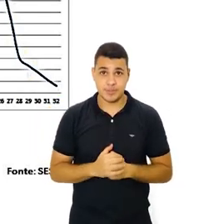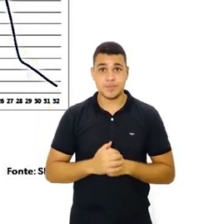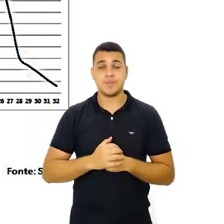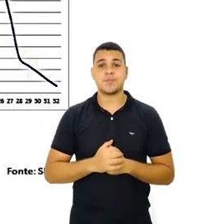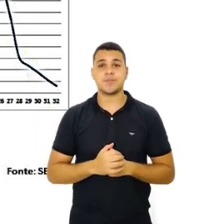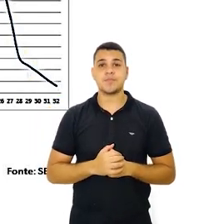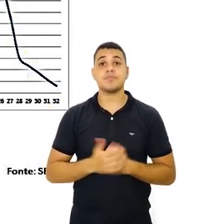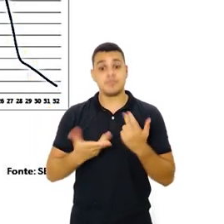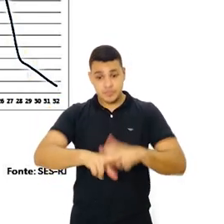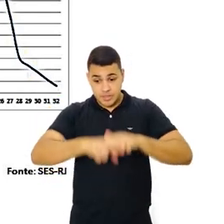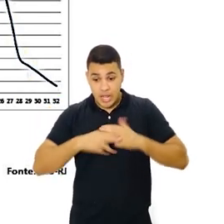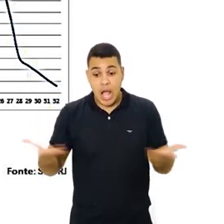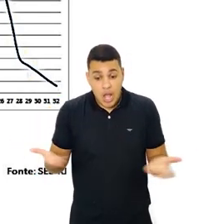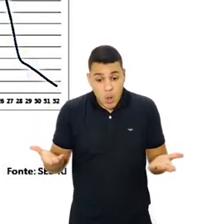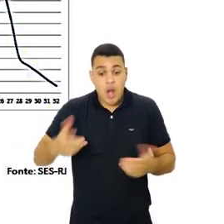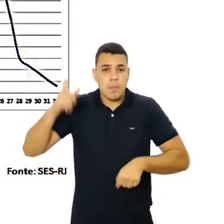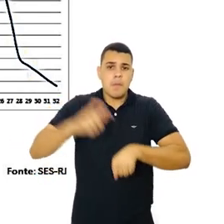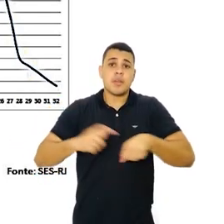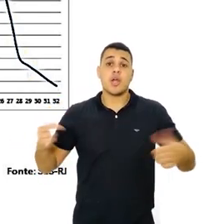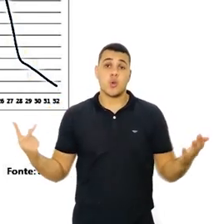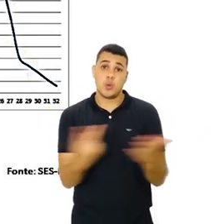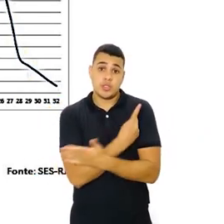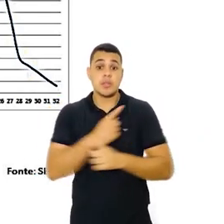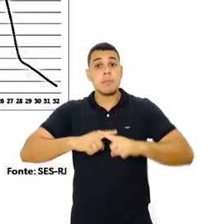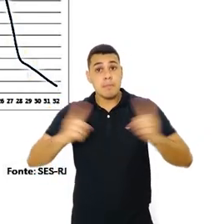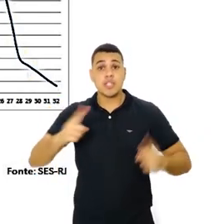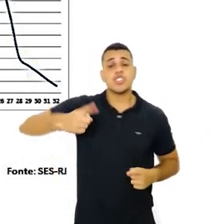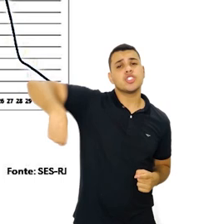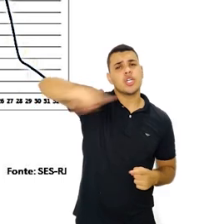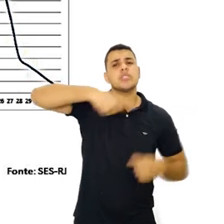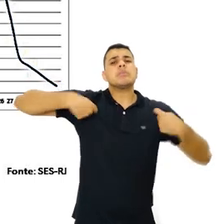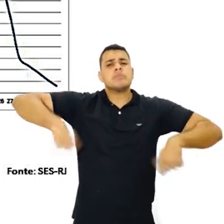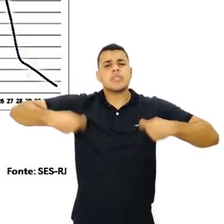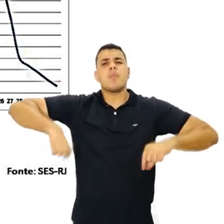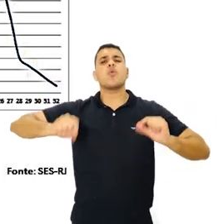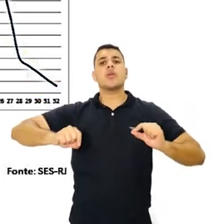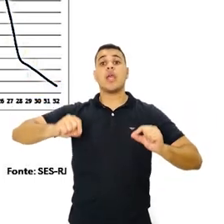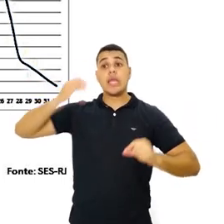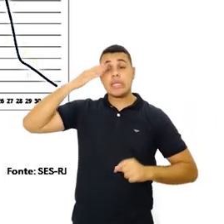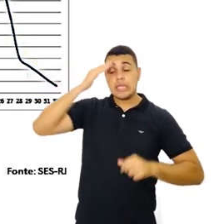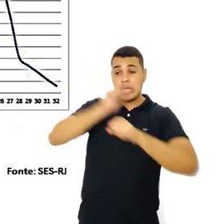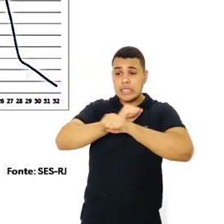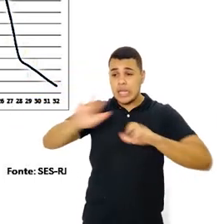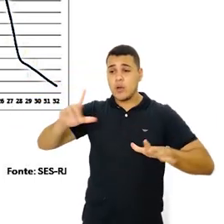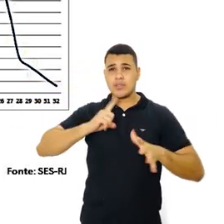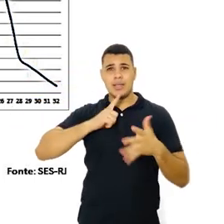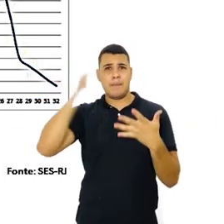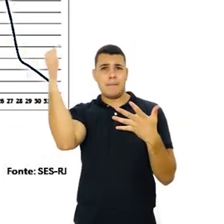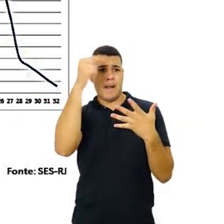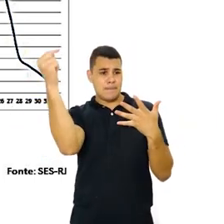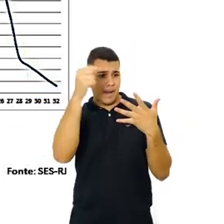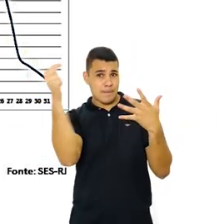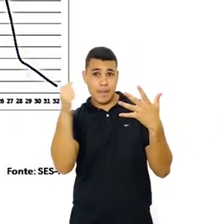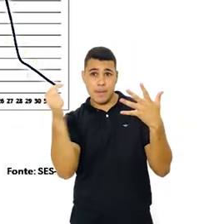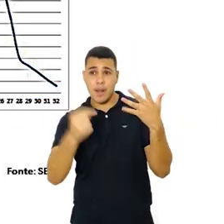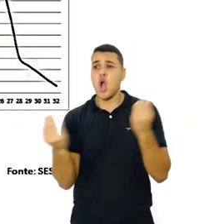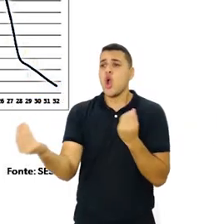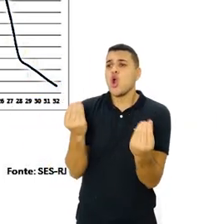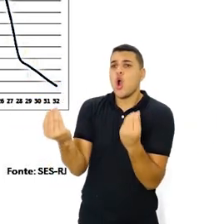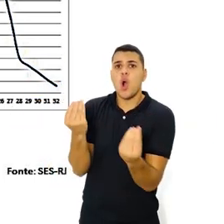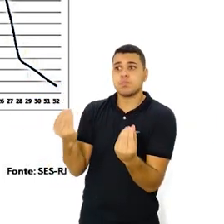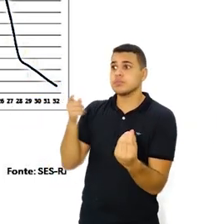agora essa é a atual tendência. Mas aí nós temos que levar em conta o número de casos que